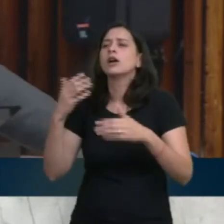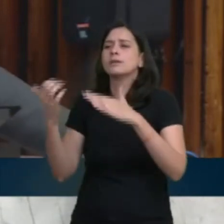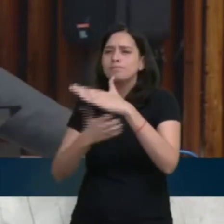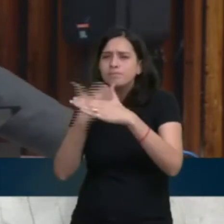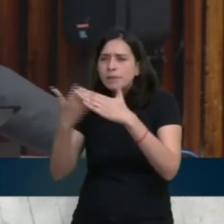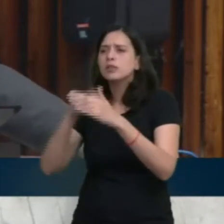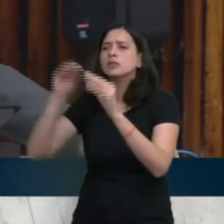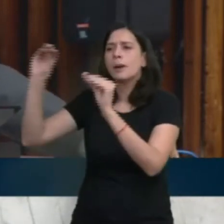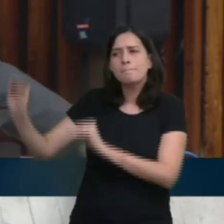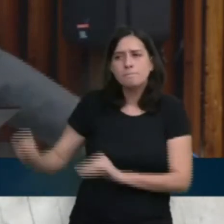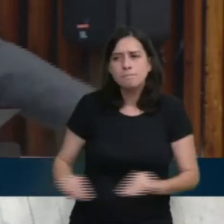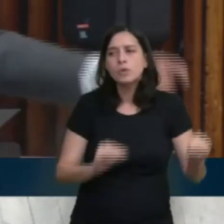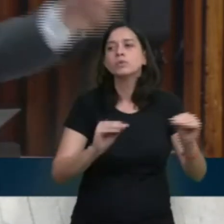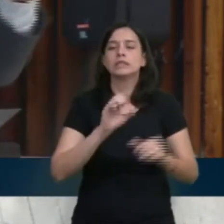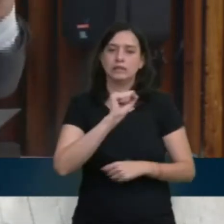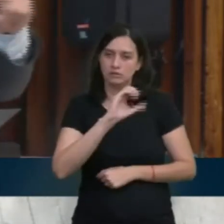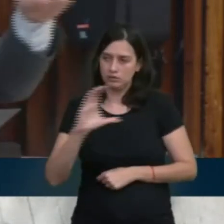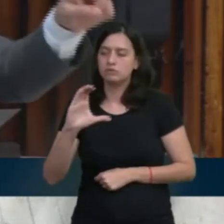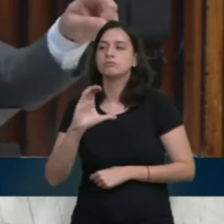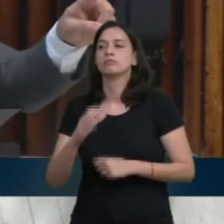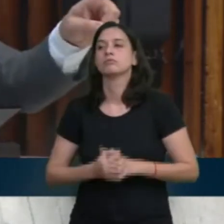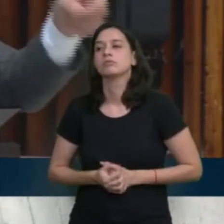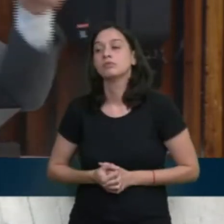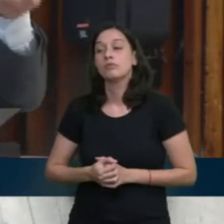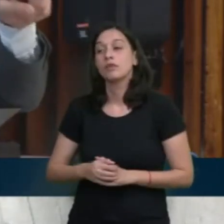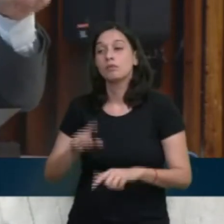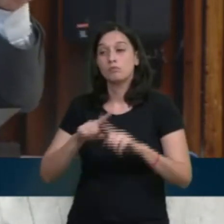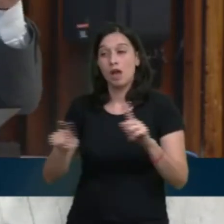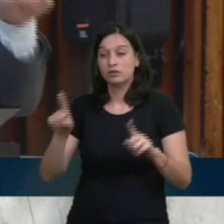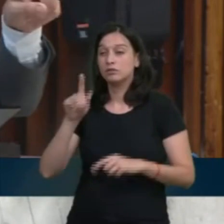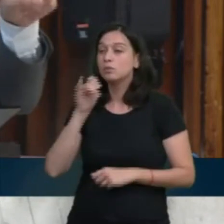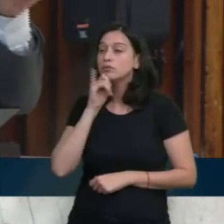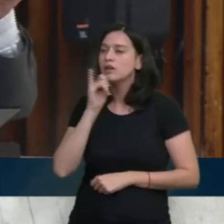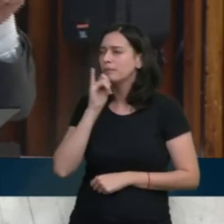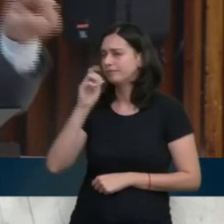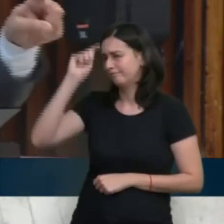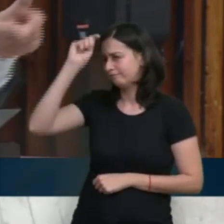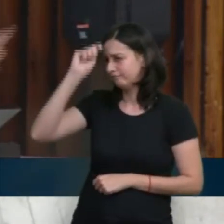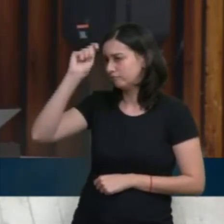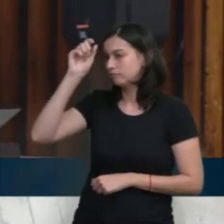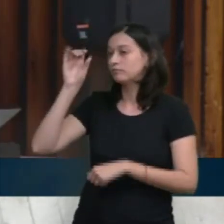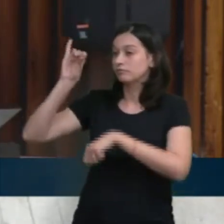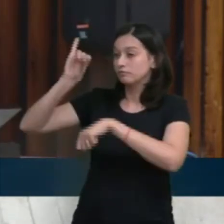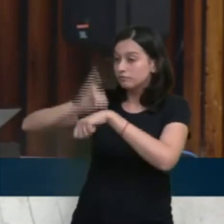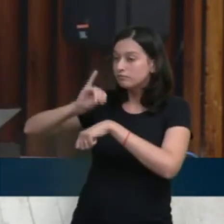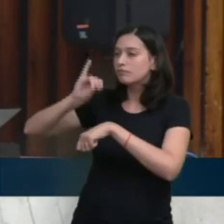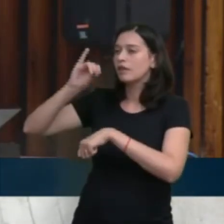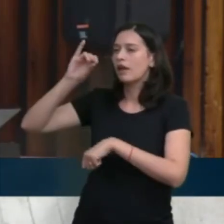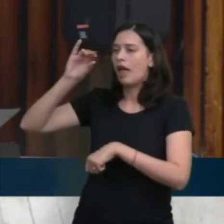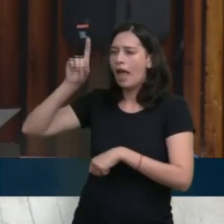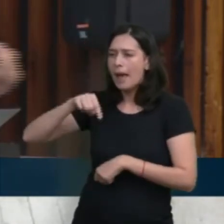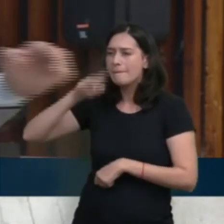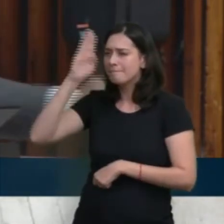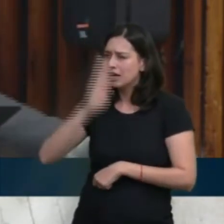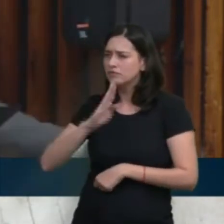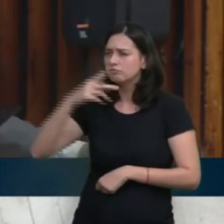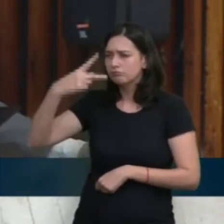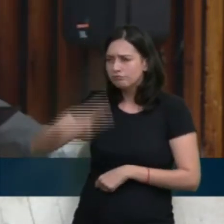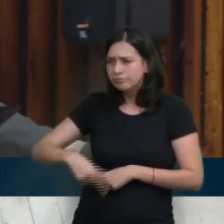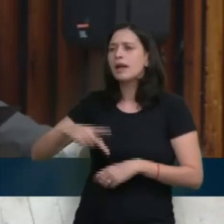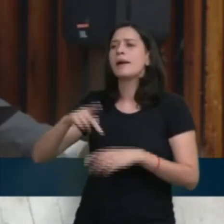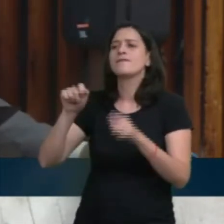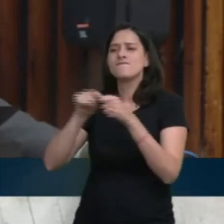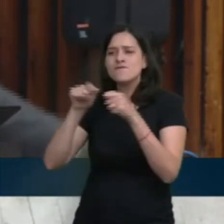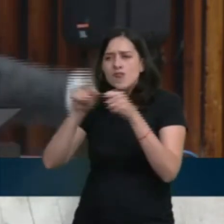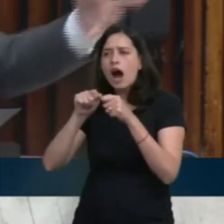sim. Temos até empresas de Boné, onde Apucarana é a capital nacional do Boné, que se deslocaram para Santa Catarina por conta do